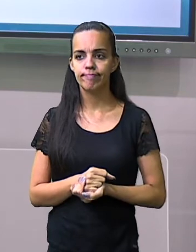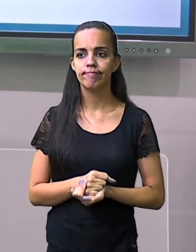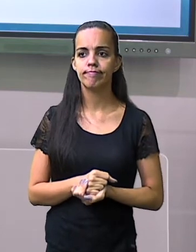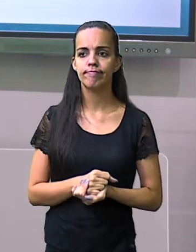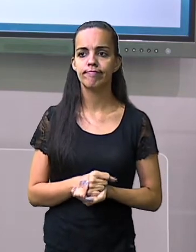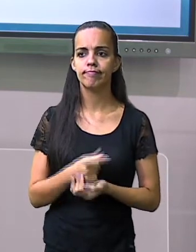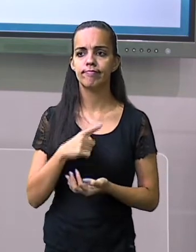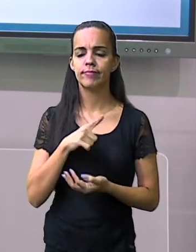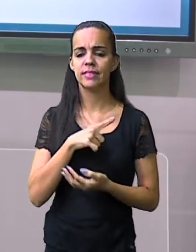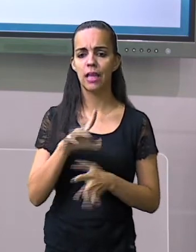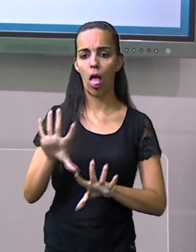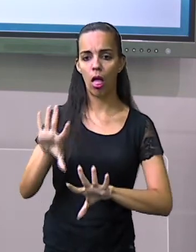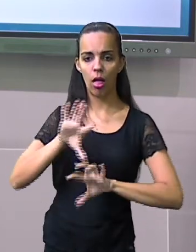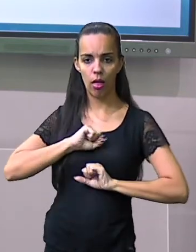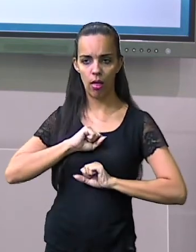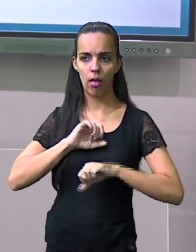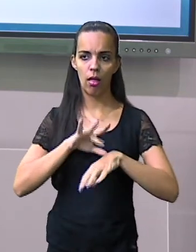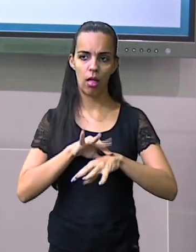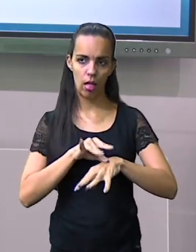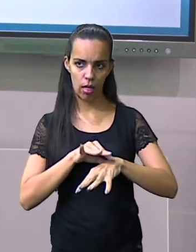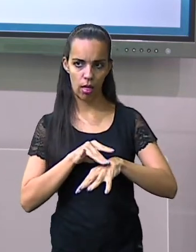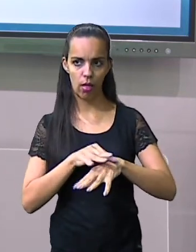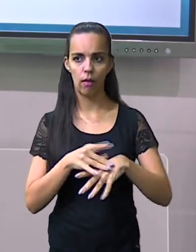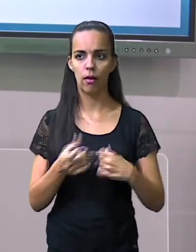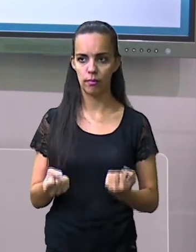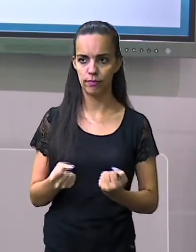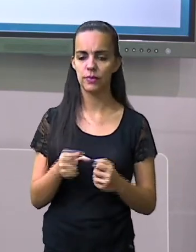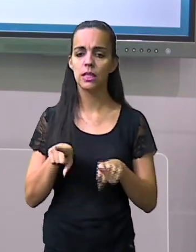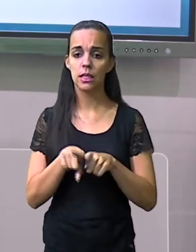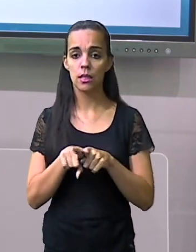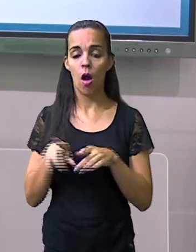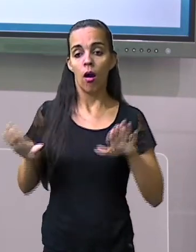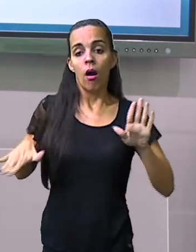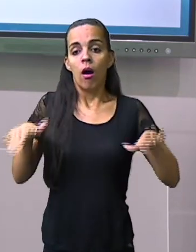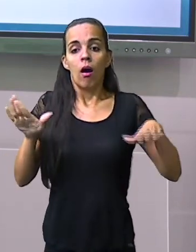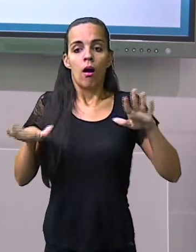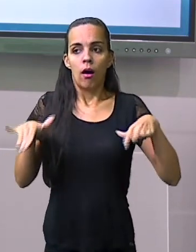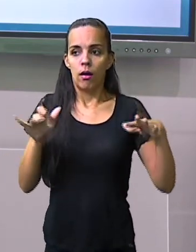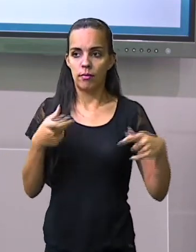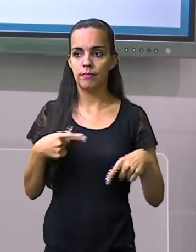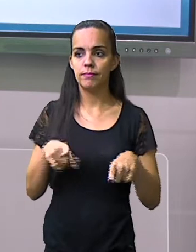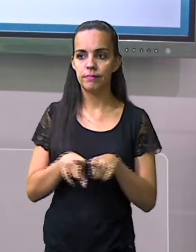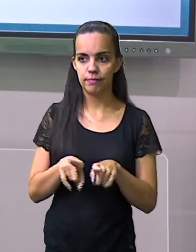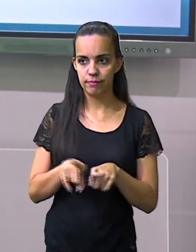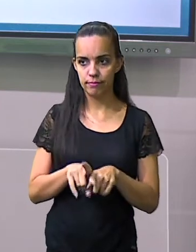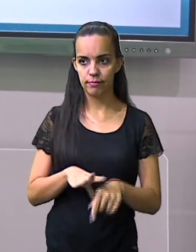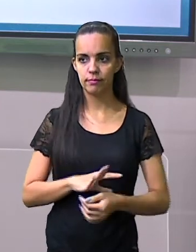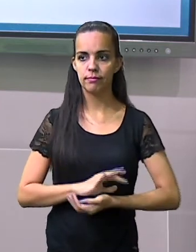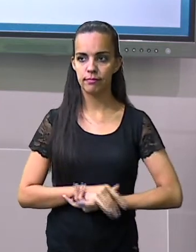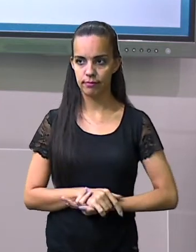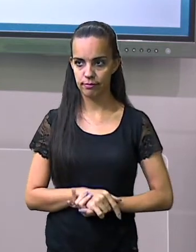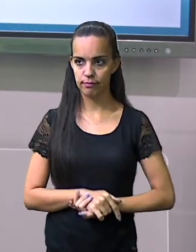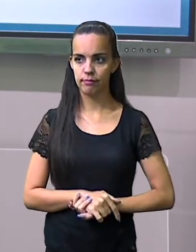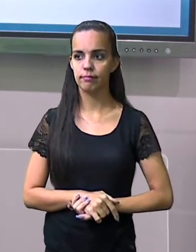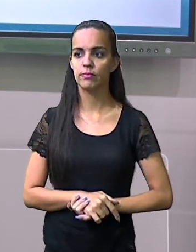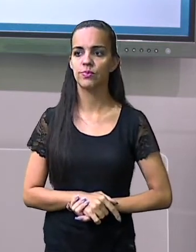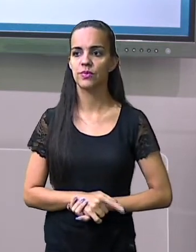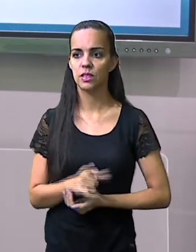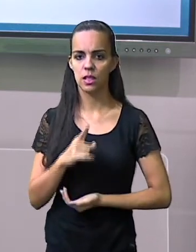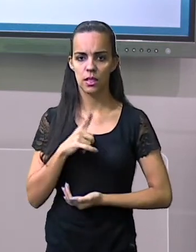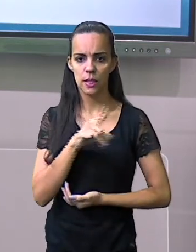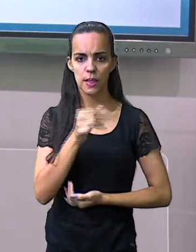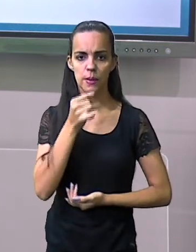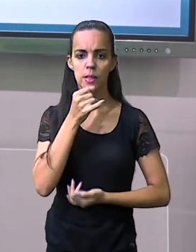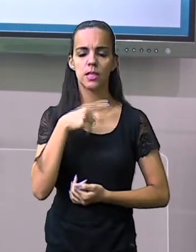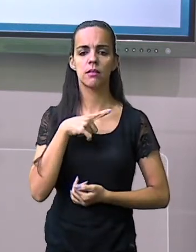intoxicações e nós falamos também de afogamento. Então, seria essa a nossa resposta. Quedas,